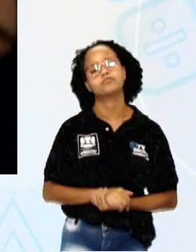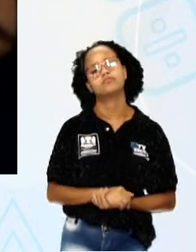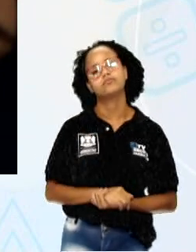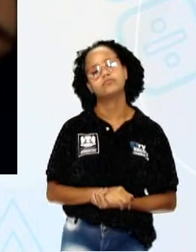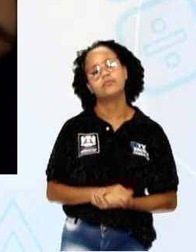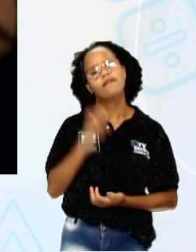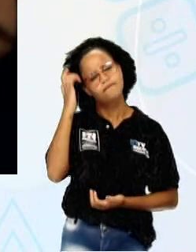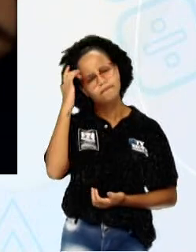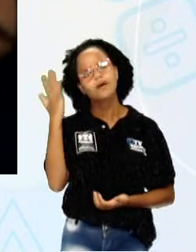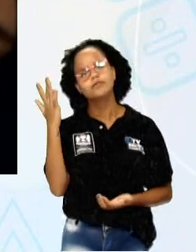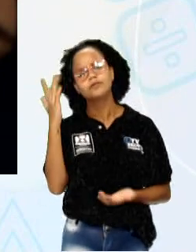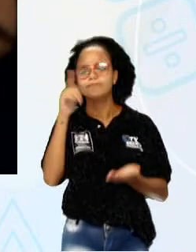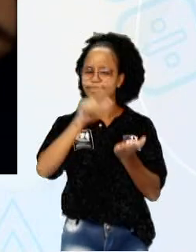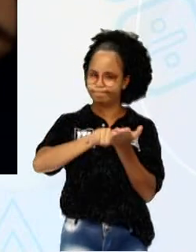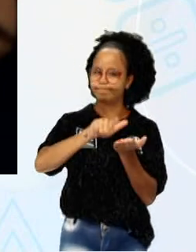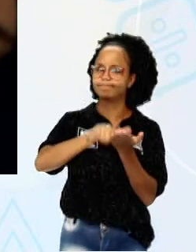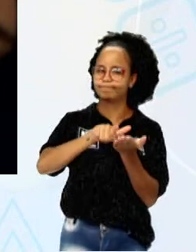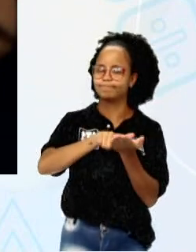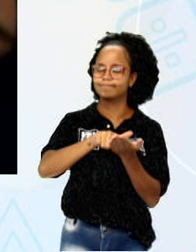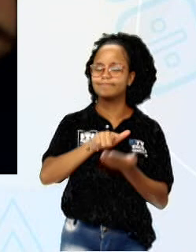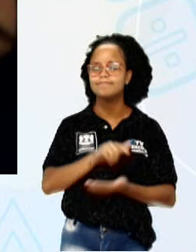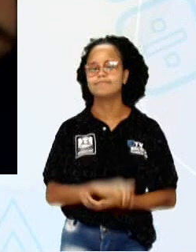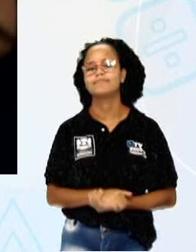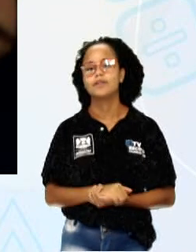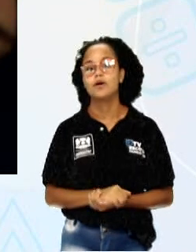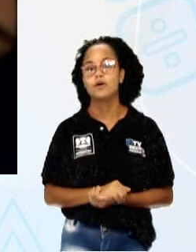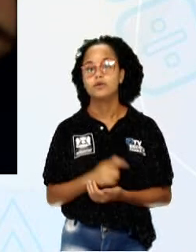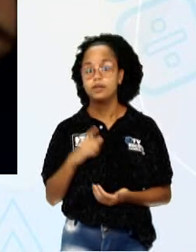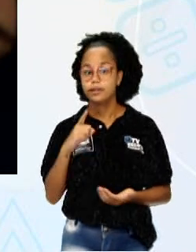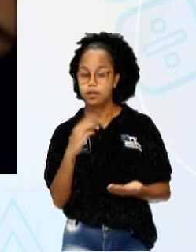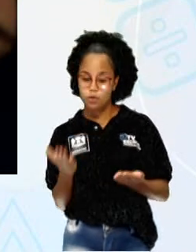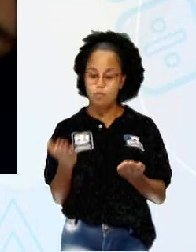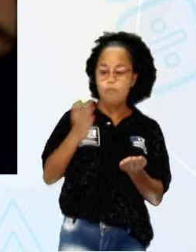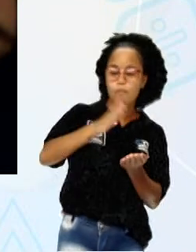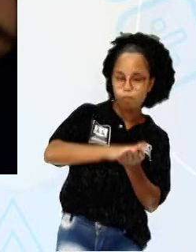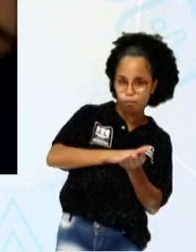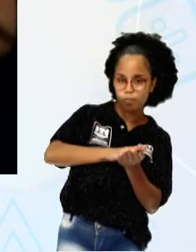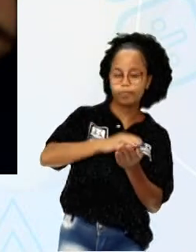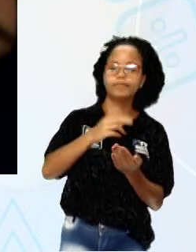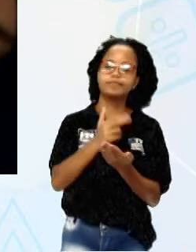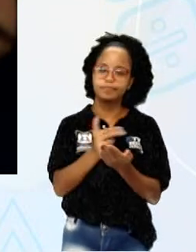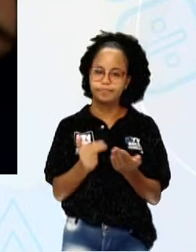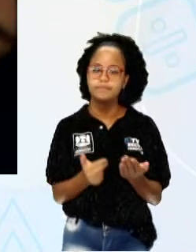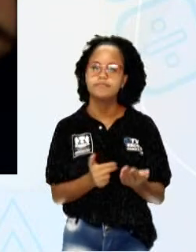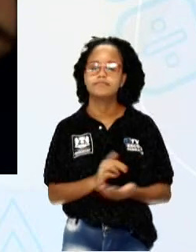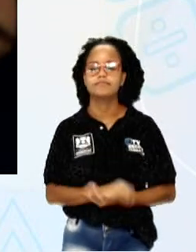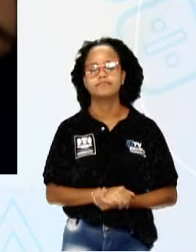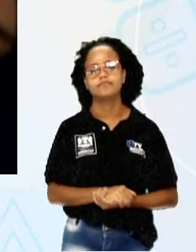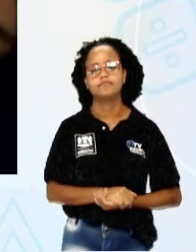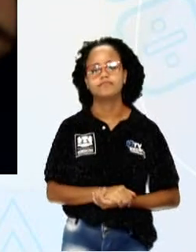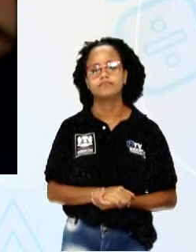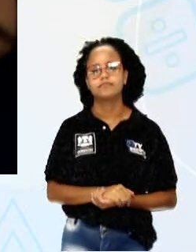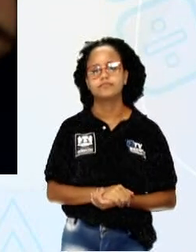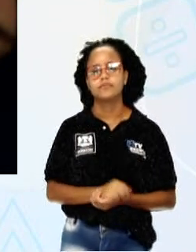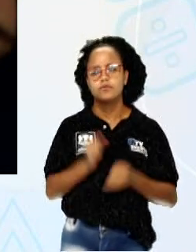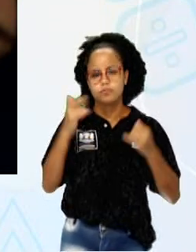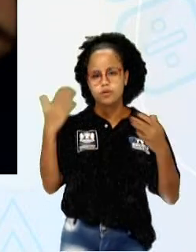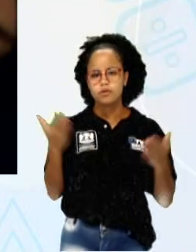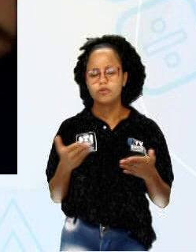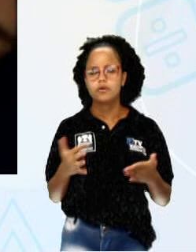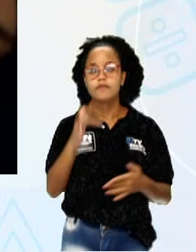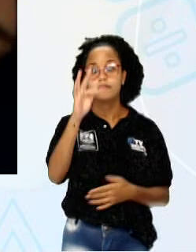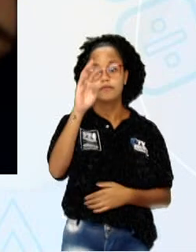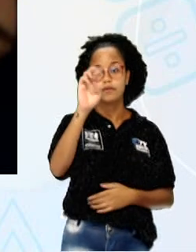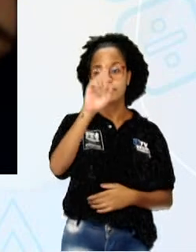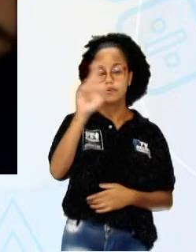Fácil, né? Papel. É o que está segurando a obra. É o papel. Agora, digo para mim qual é a ferramenta.